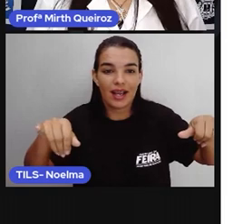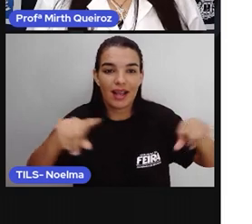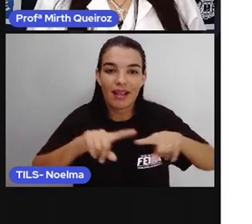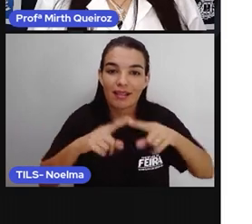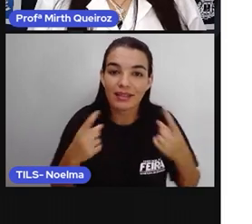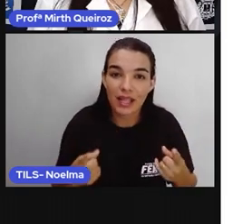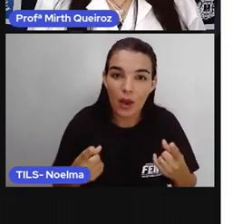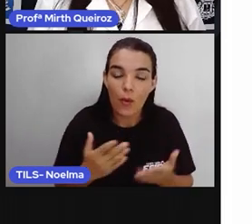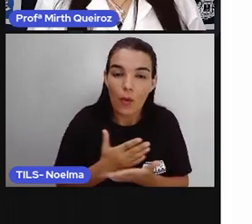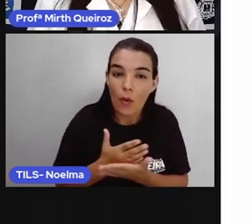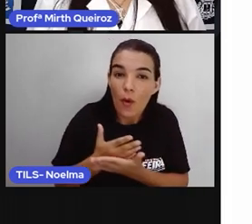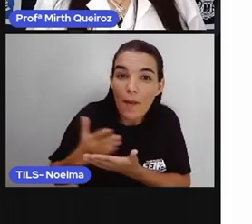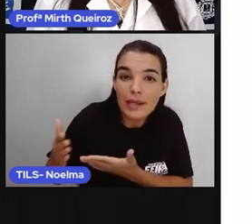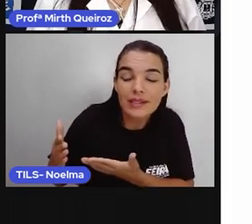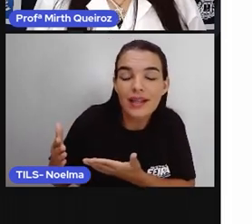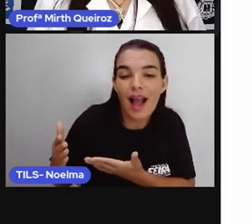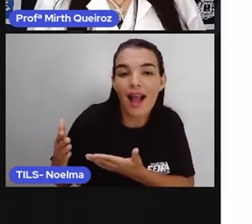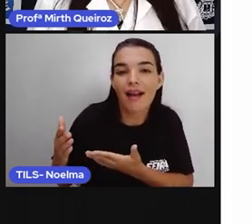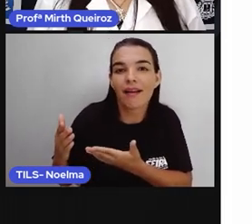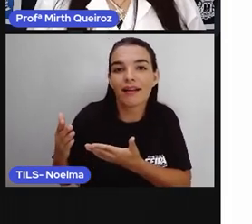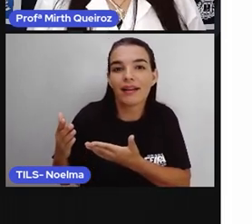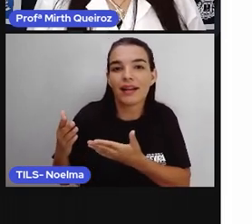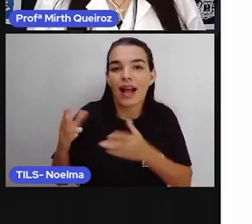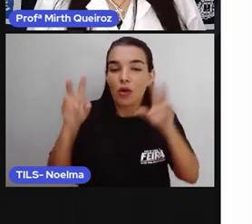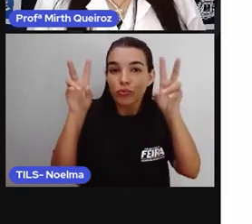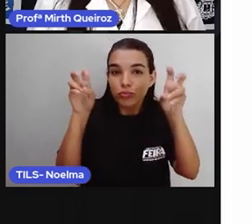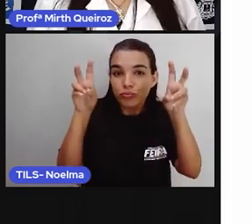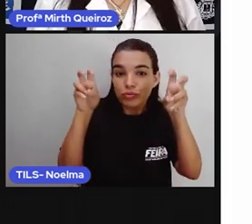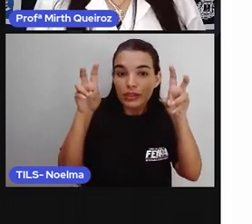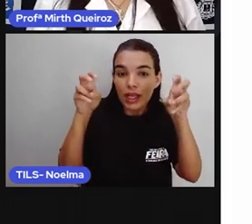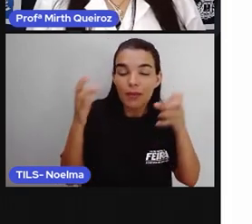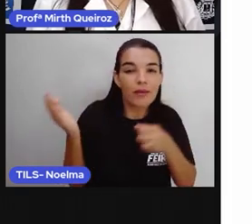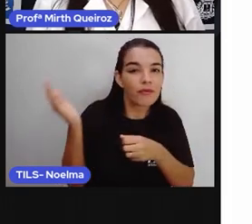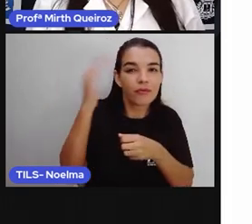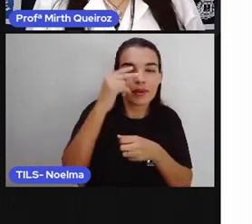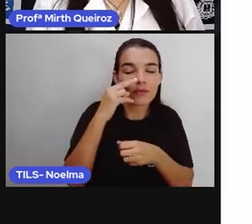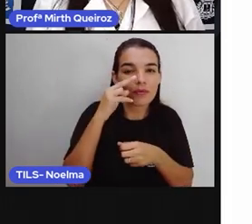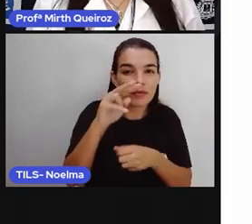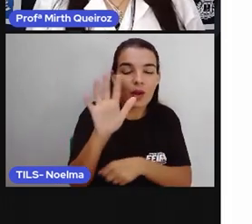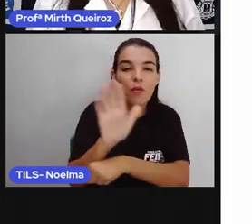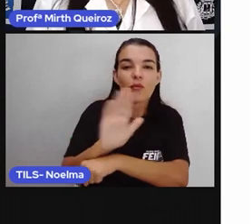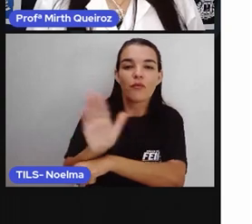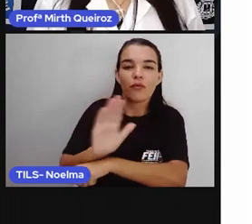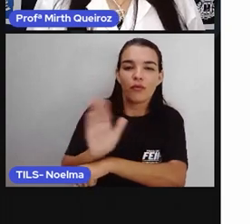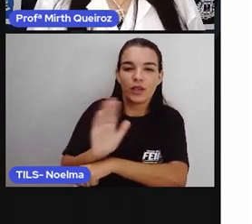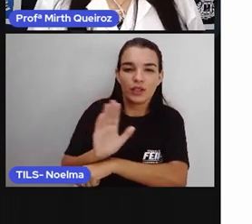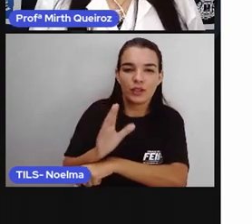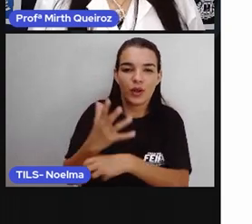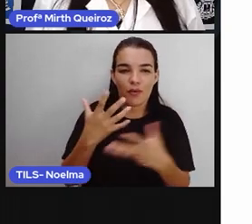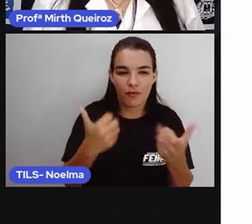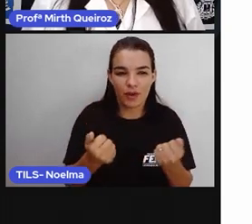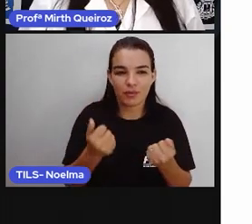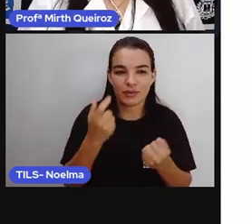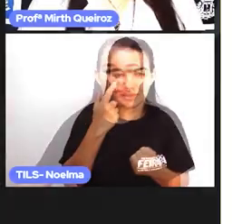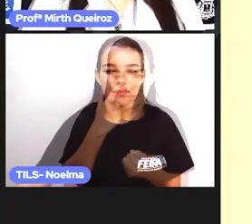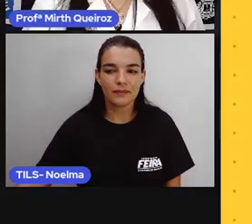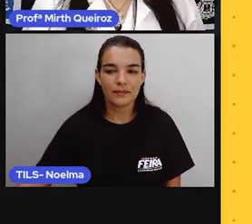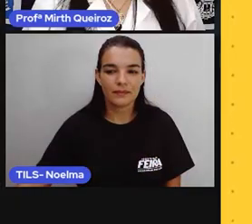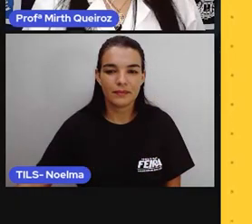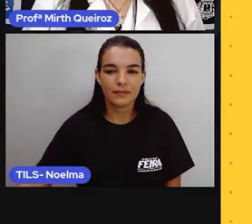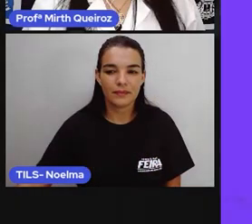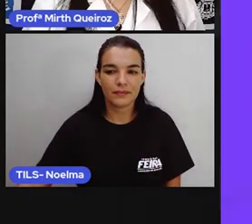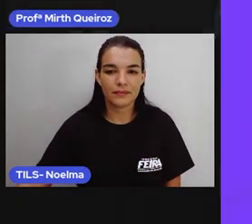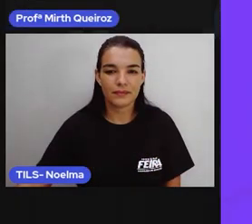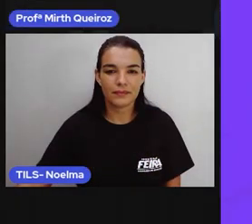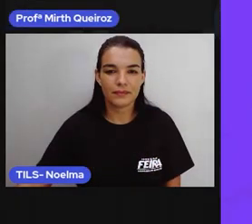para a gente dar início a esse assunto, a Pró trouxe aqui um videozinho para vocês. Vamos assistir? Vamos